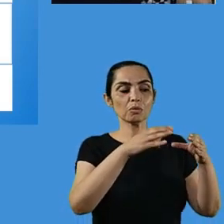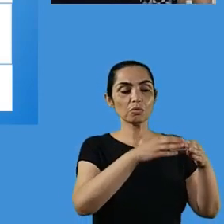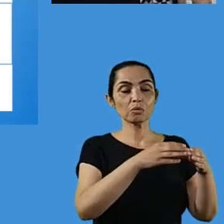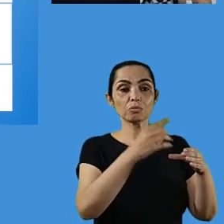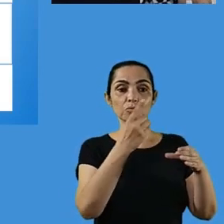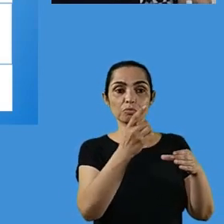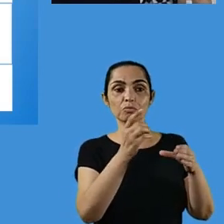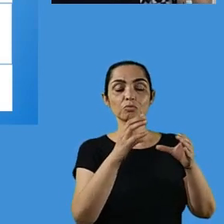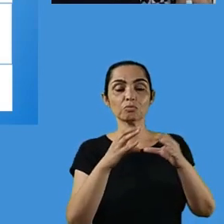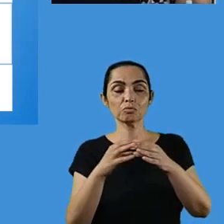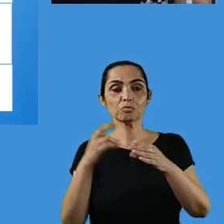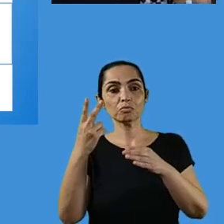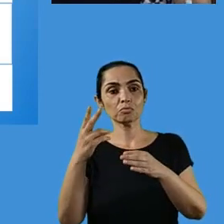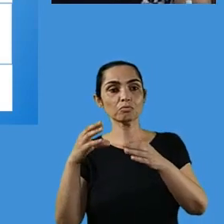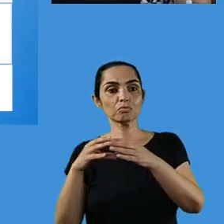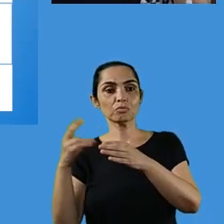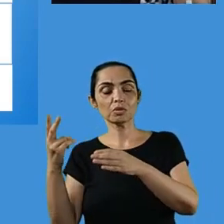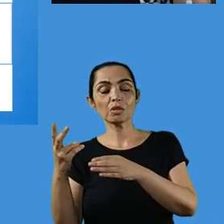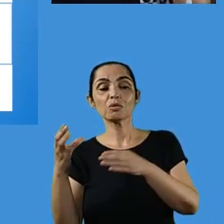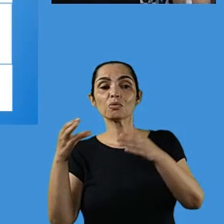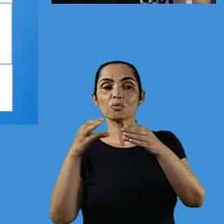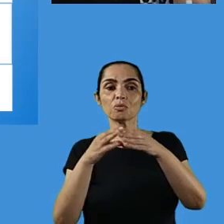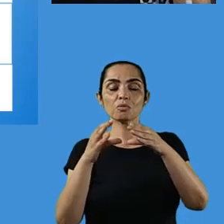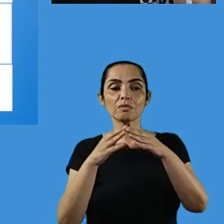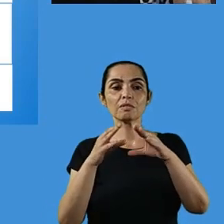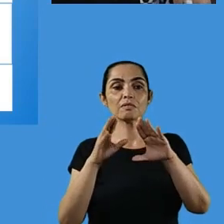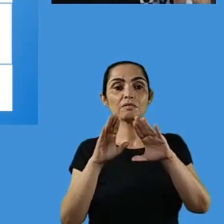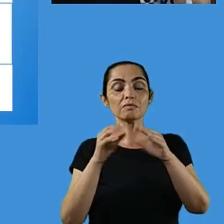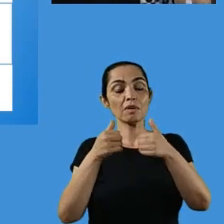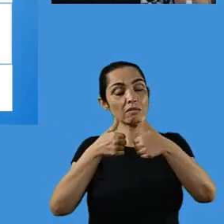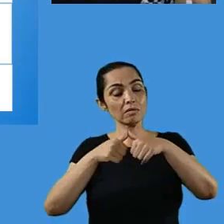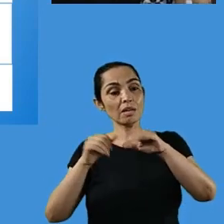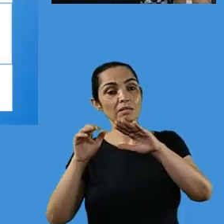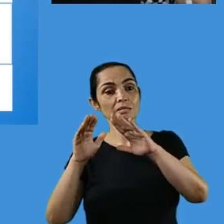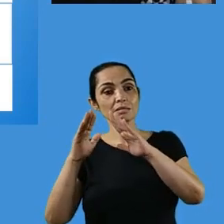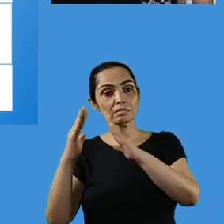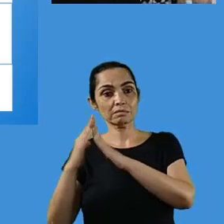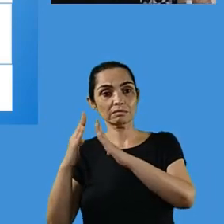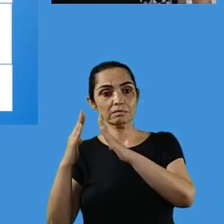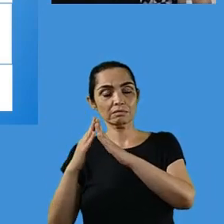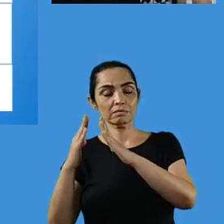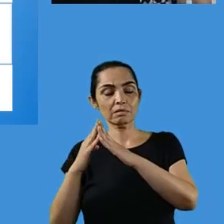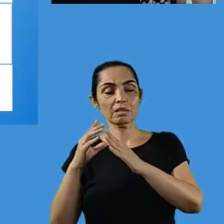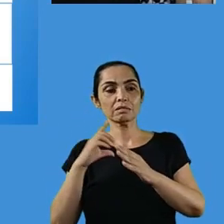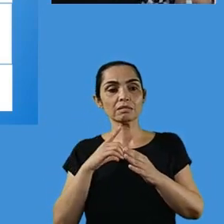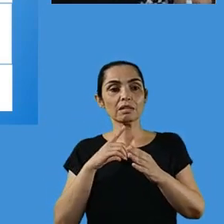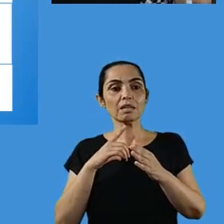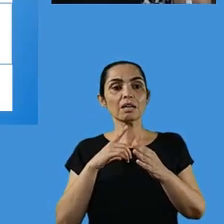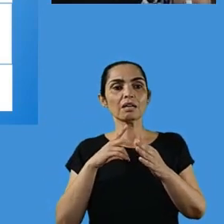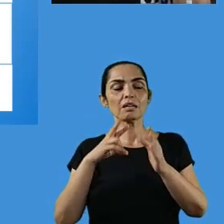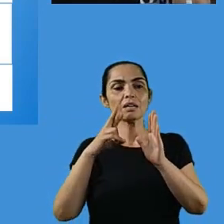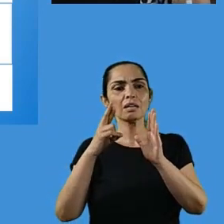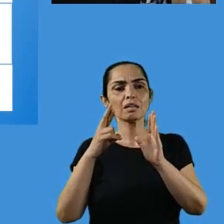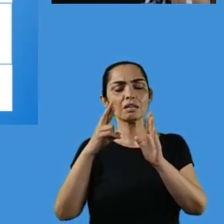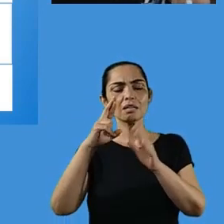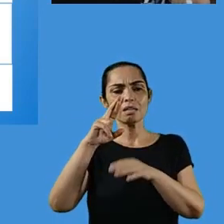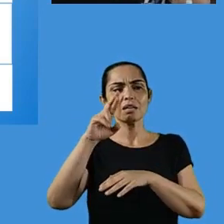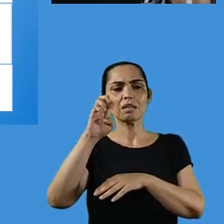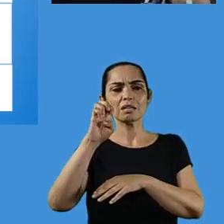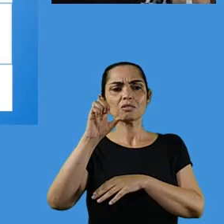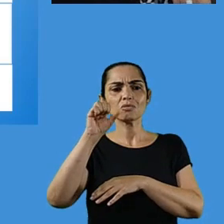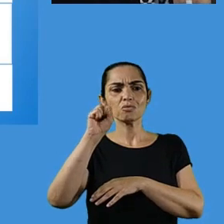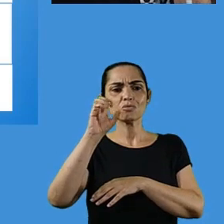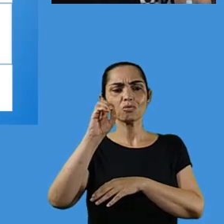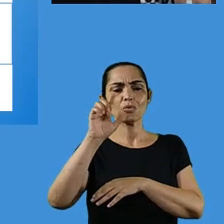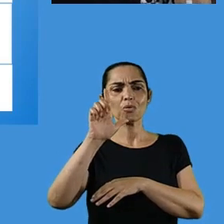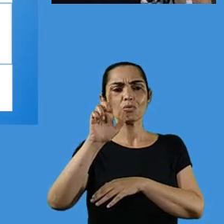quatro horas. Já os grupos 4 e 5 permanecerão com a mesma jornada escolar, conforme previsto na matriz